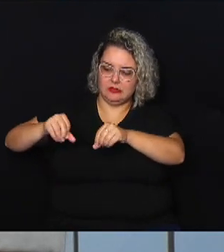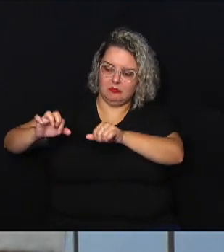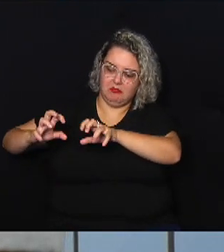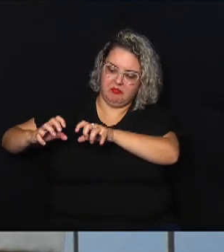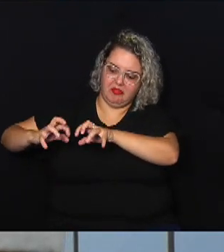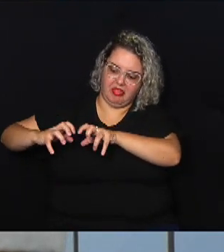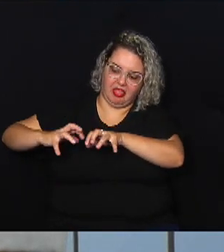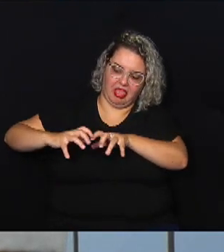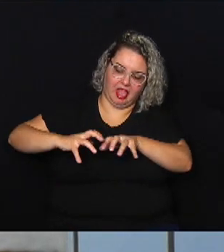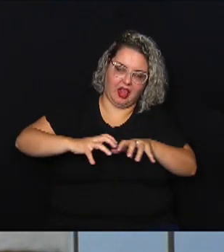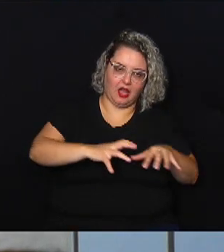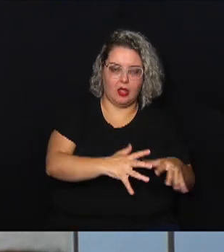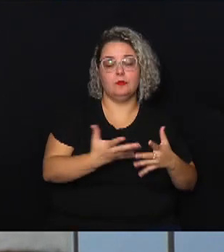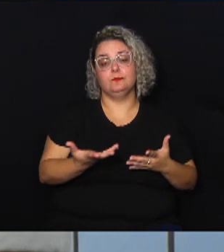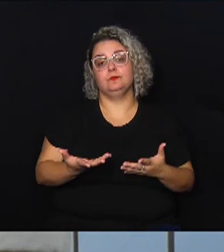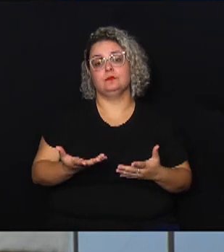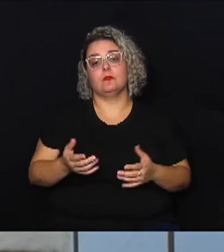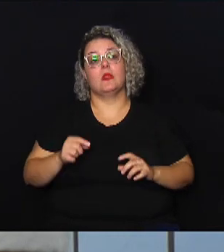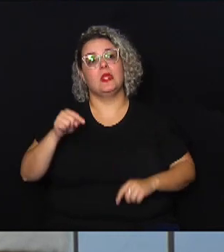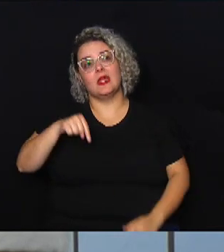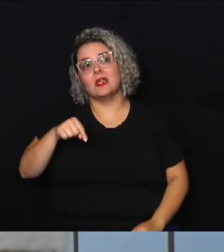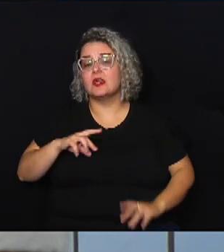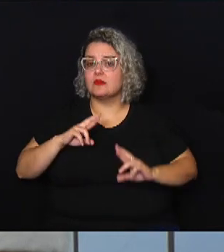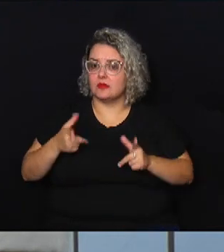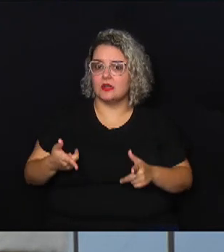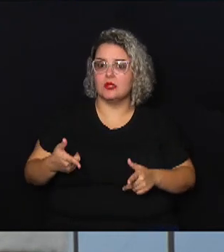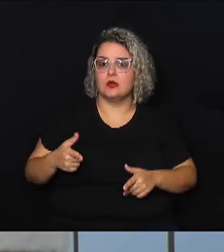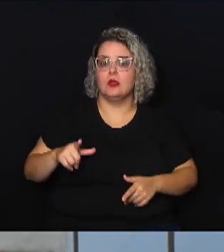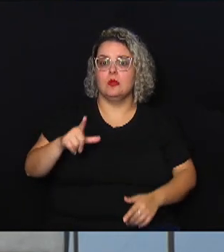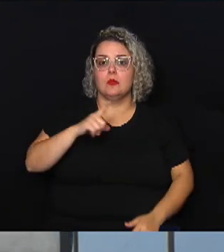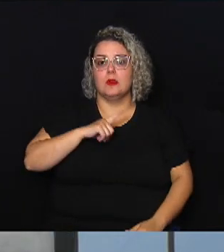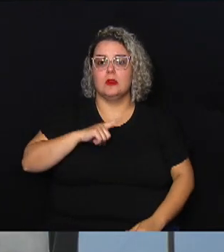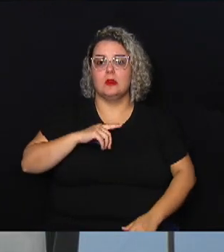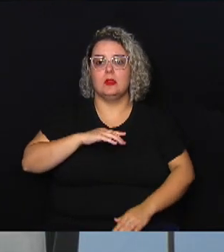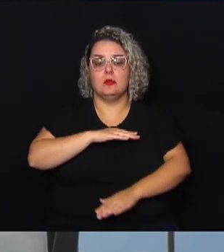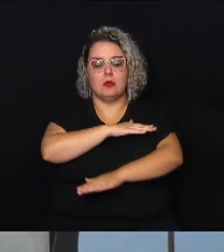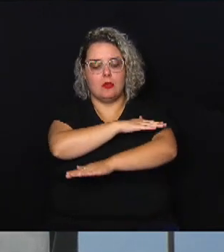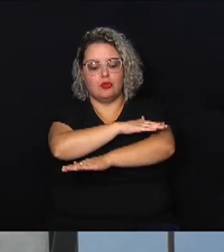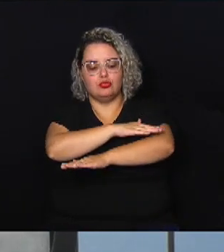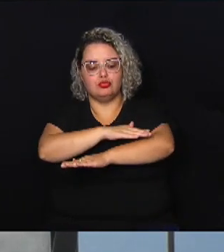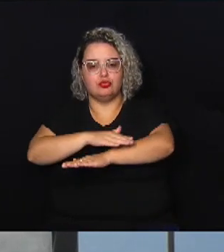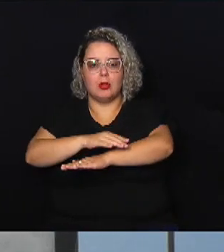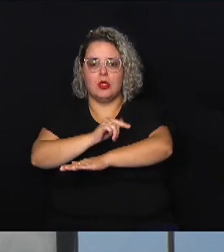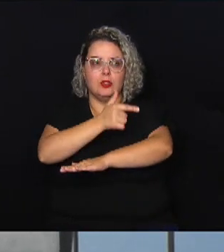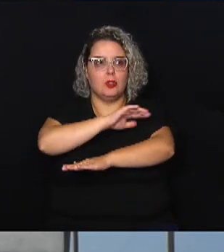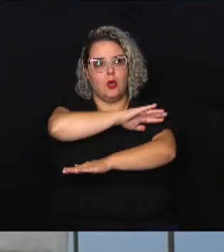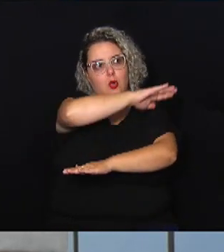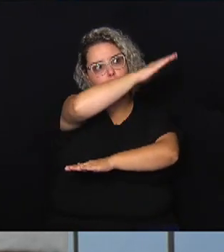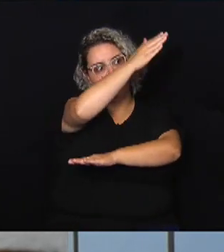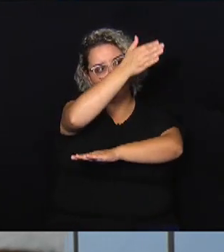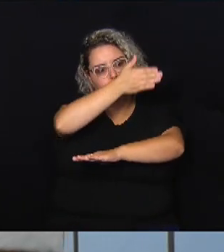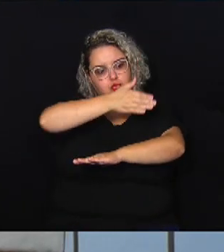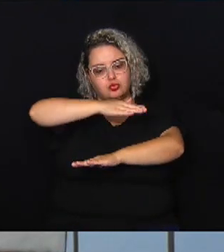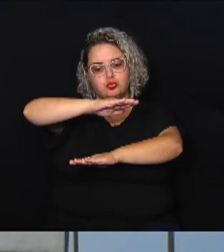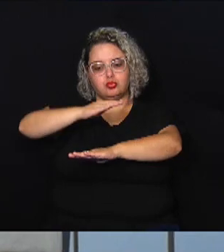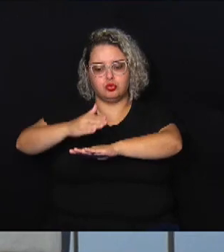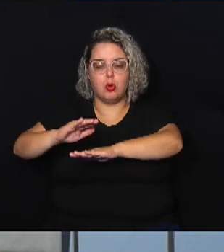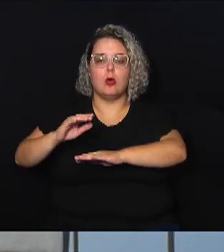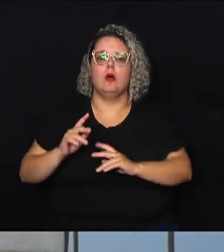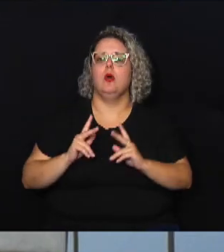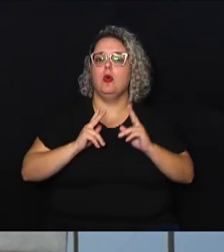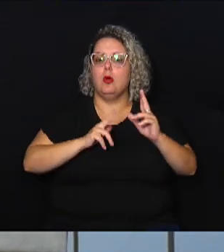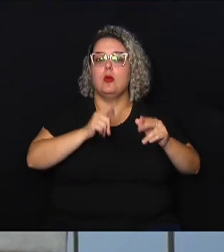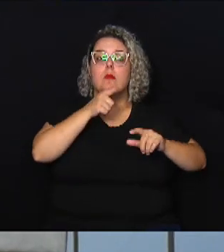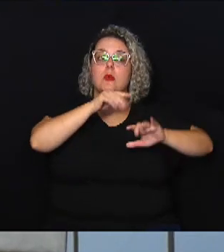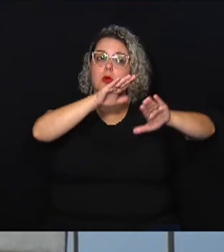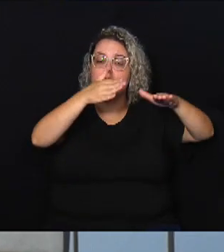até pela topografia da nossa cidade, que ela tem um relevo mais plano, não tem esses morros acentuados como no litoral e